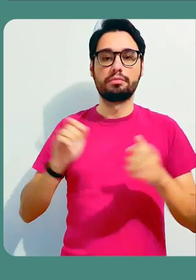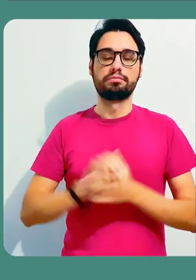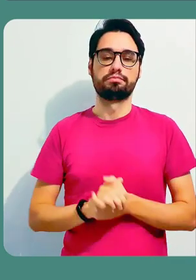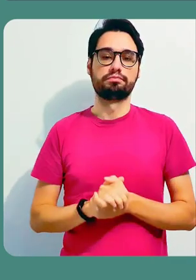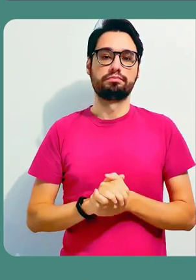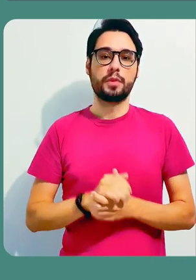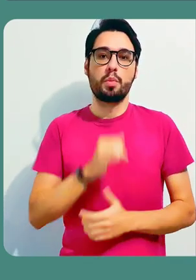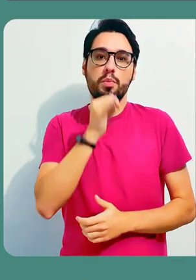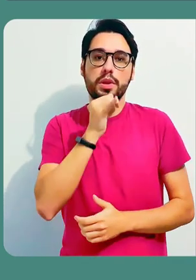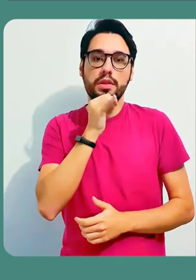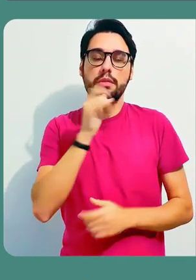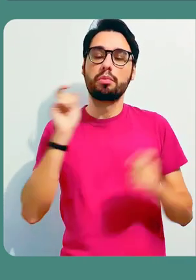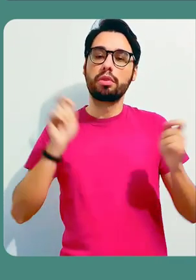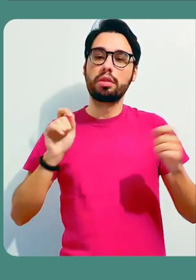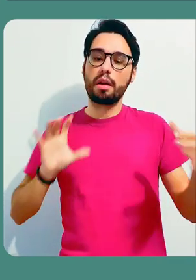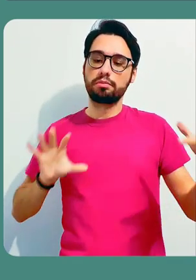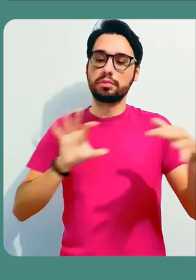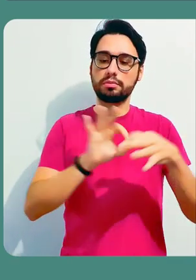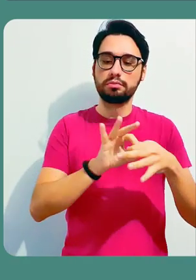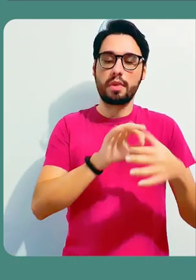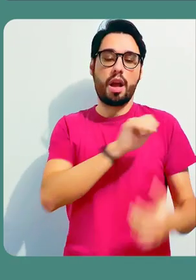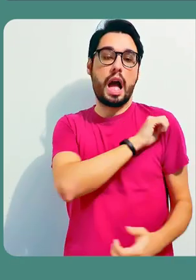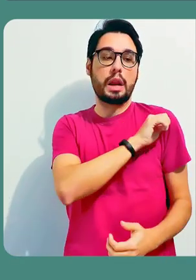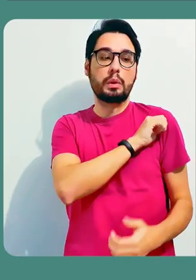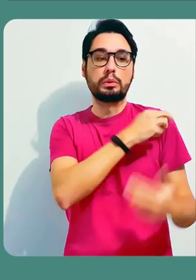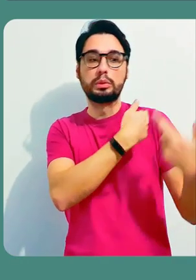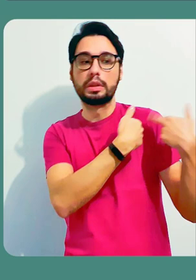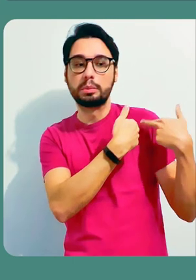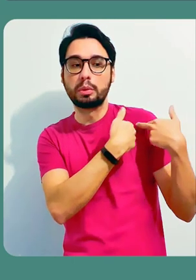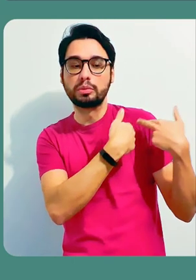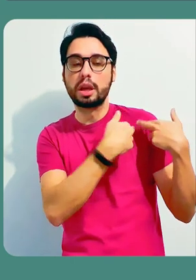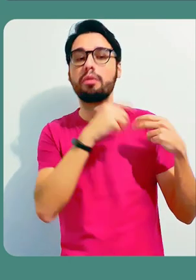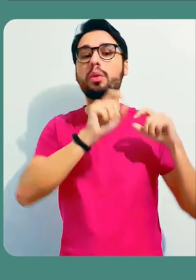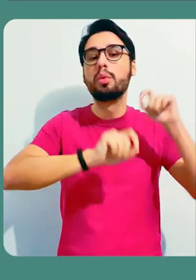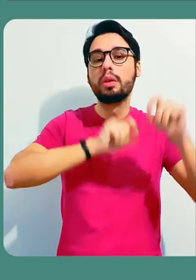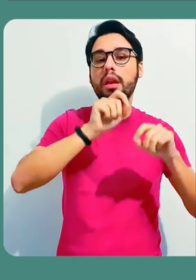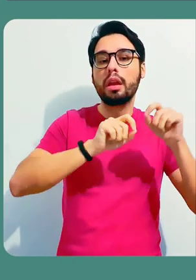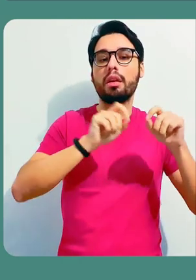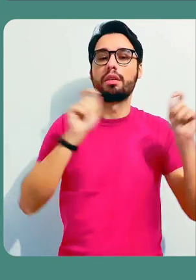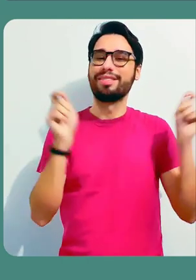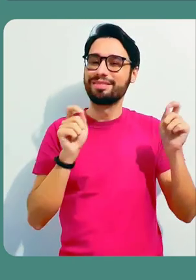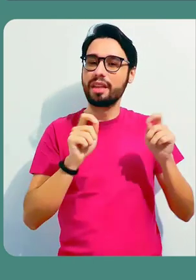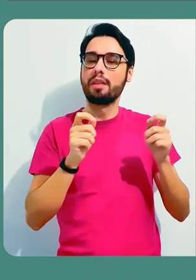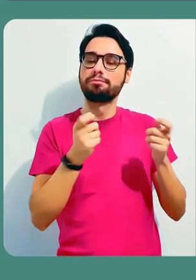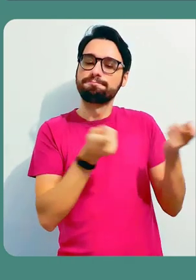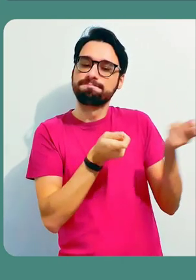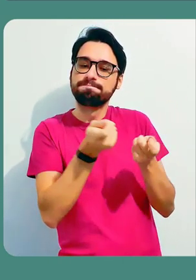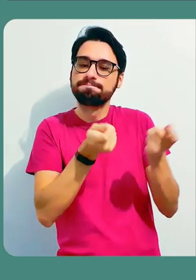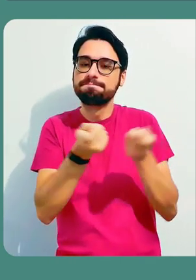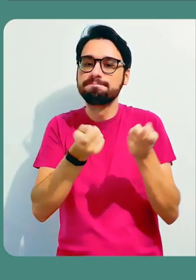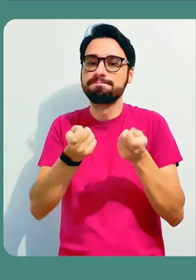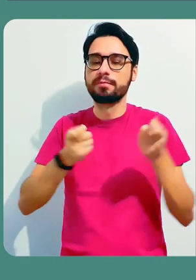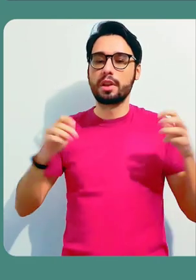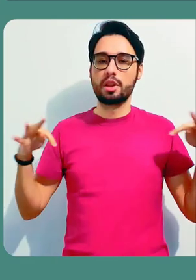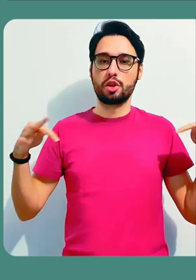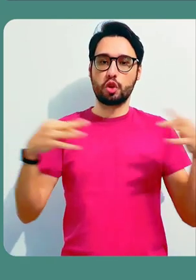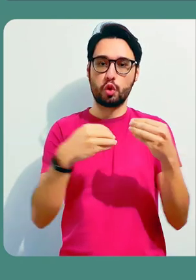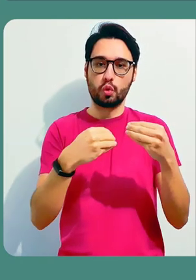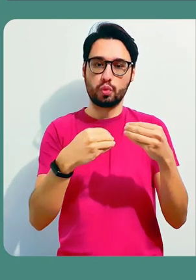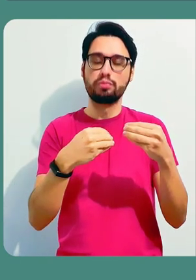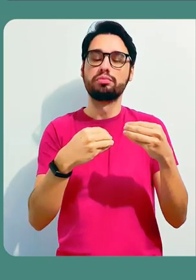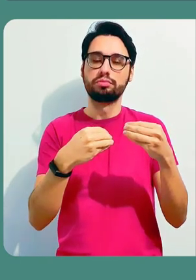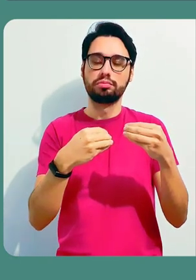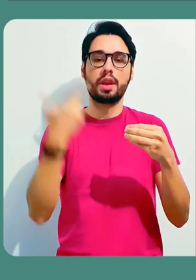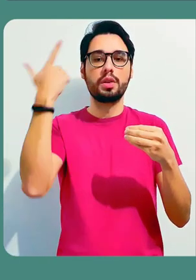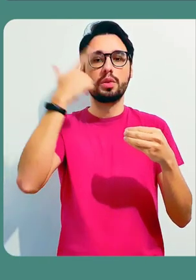Então, eu posso vincular a diferentes estudantes tarefas e ações diferentes também. Então, a gente consegue